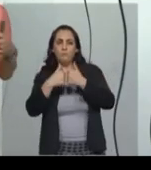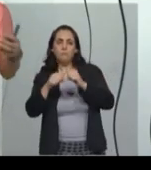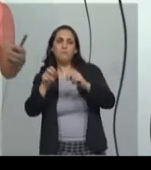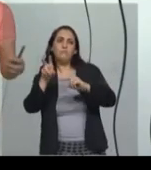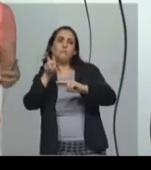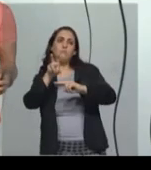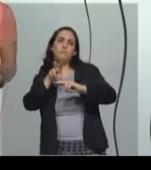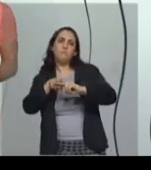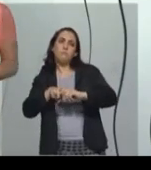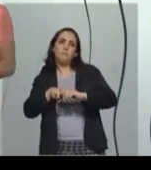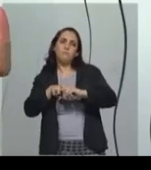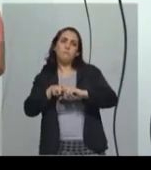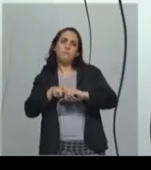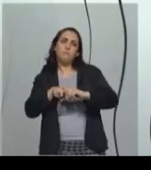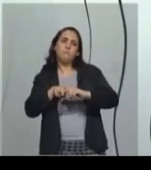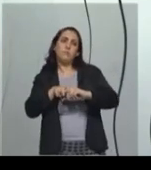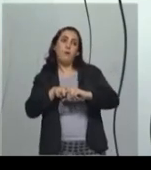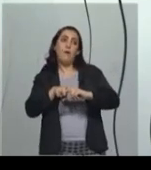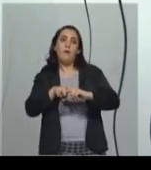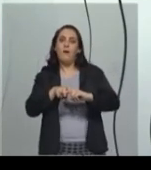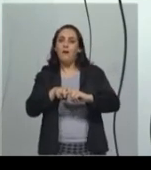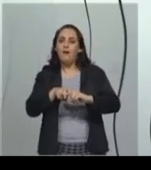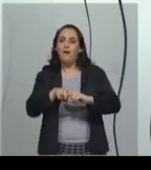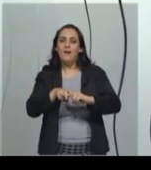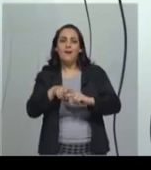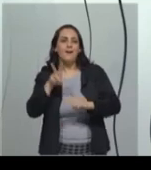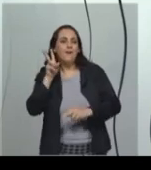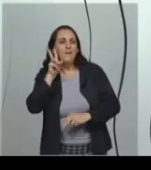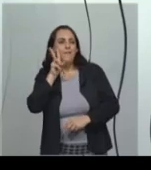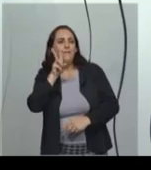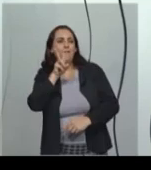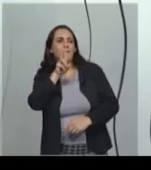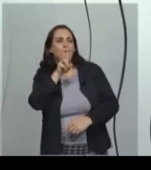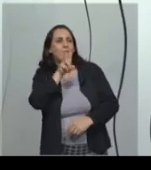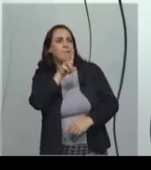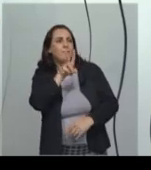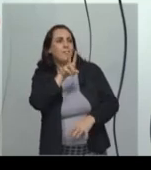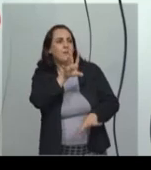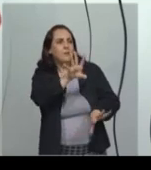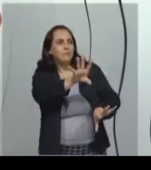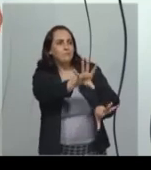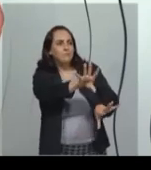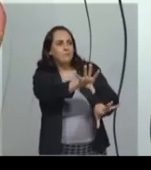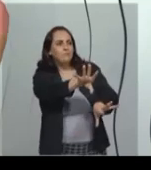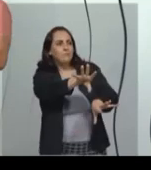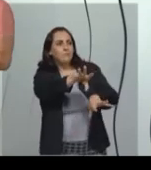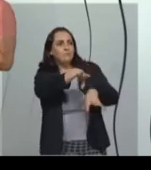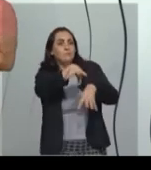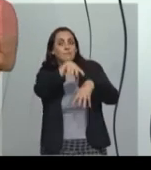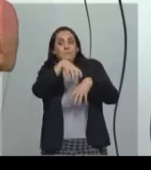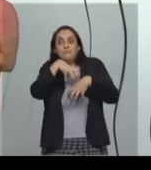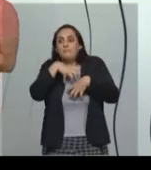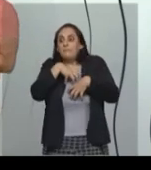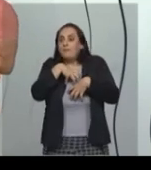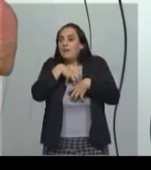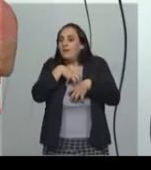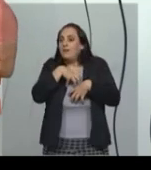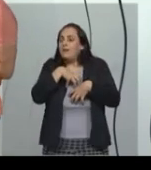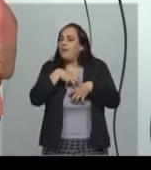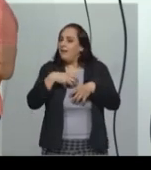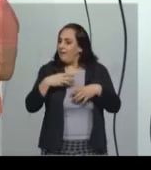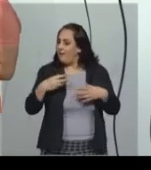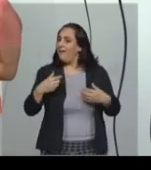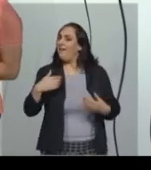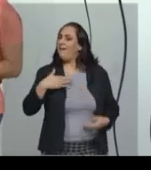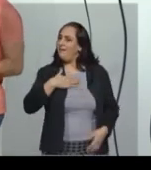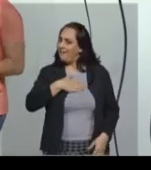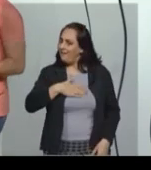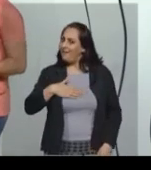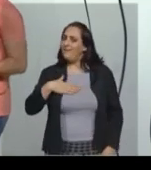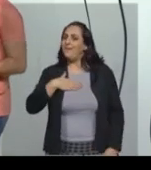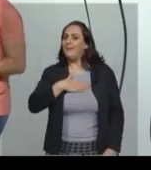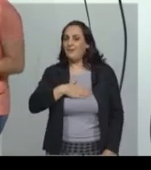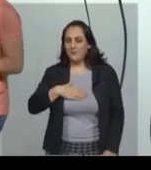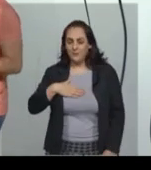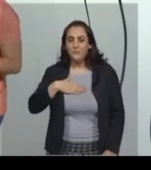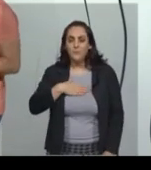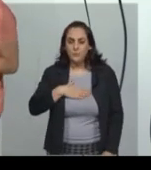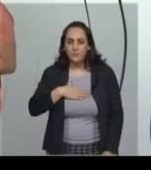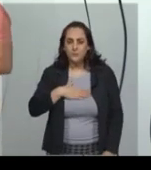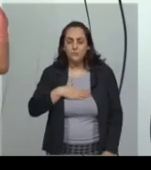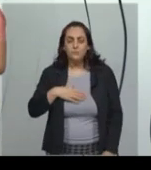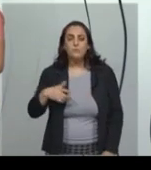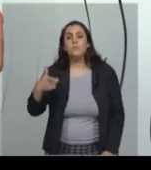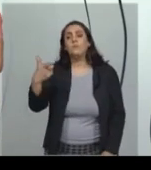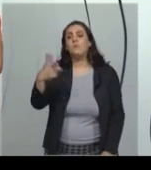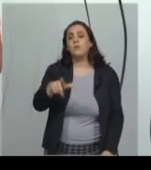residência, a sensação de pertencimento. Outra coisa que eu gosto aqui no município de Belo